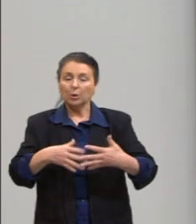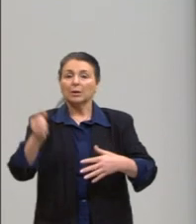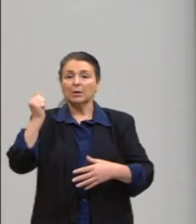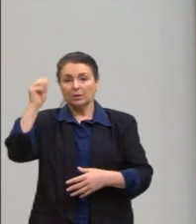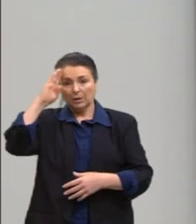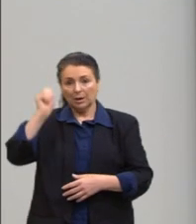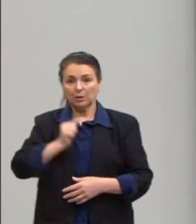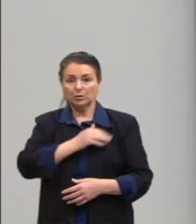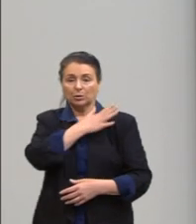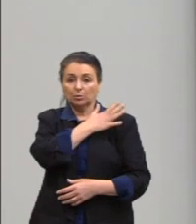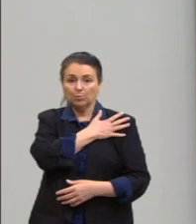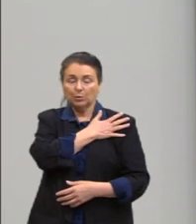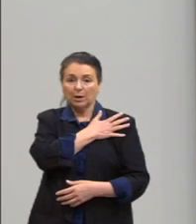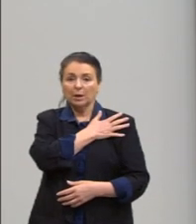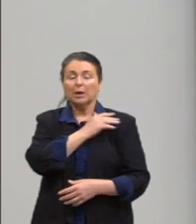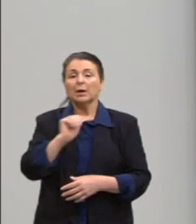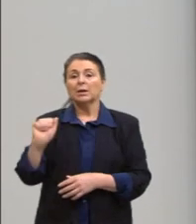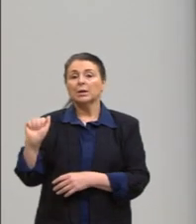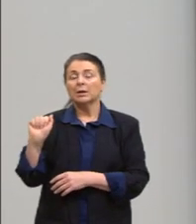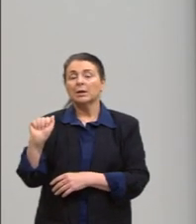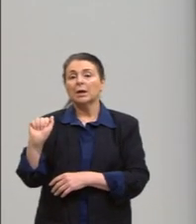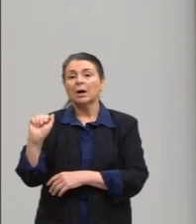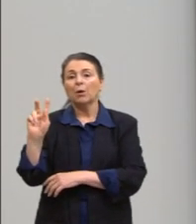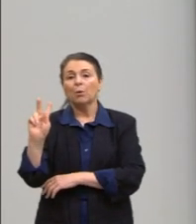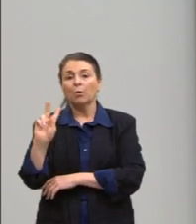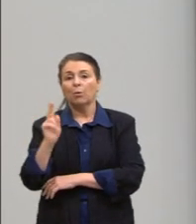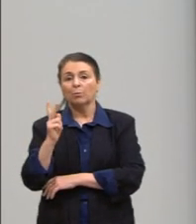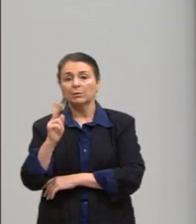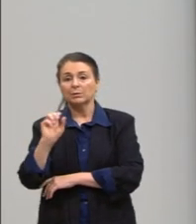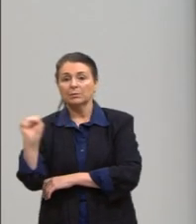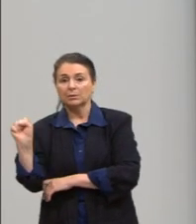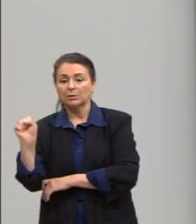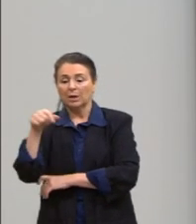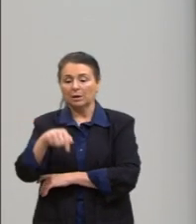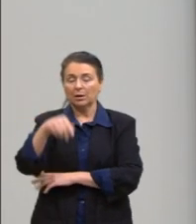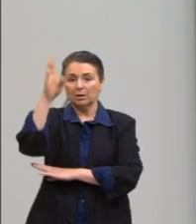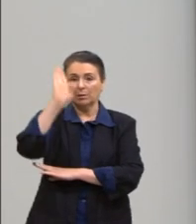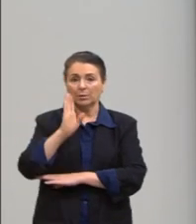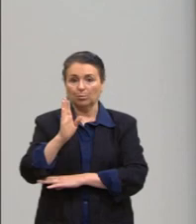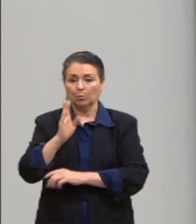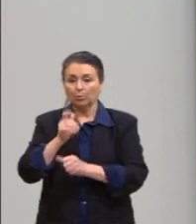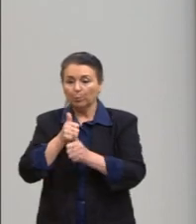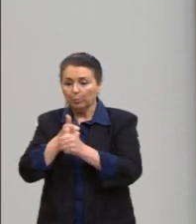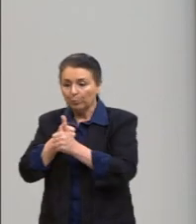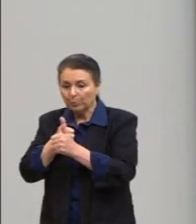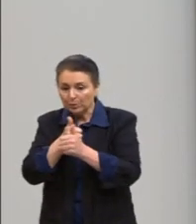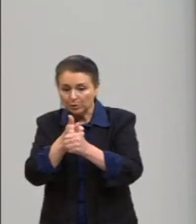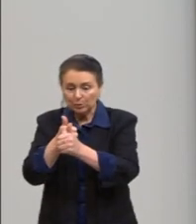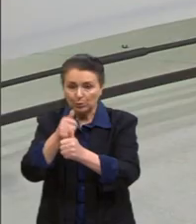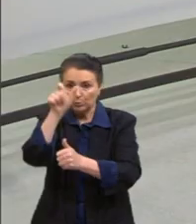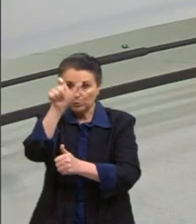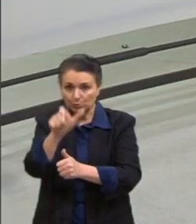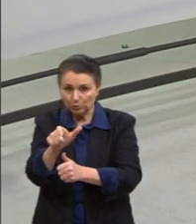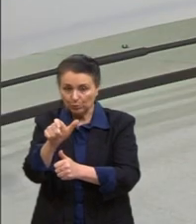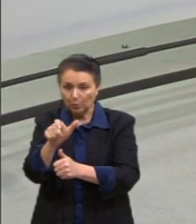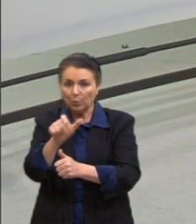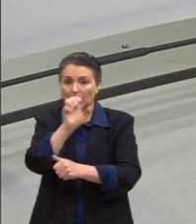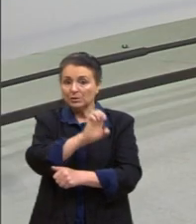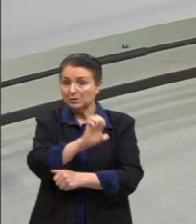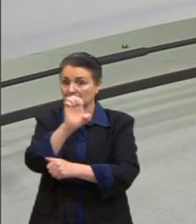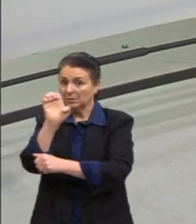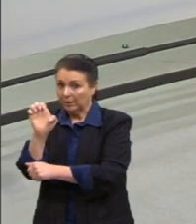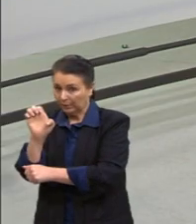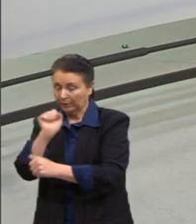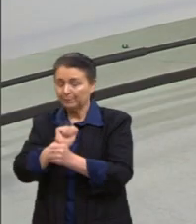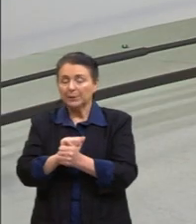Então, a gente falou, a ditadura perseguiu muita gente, perseguiu gente que era identificada com a esquerda, perseguiu gente